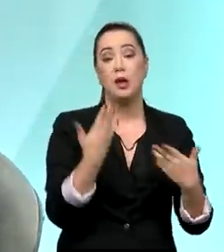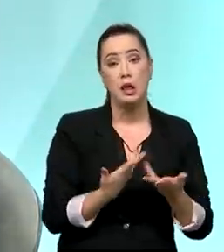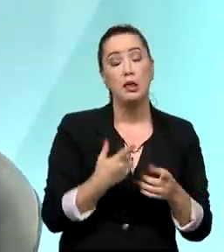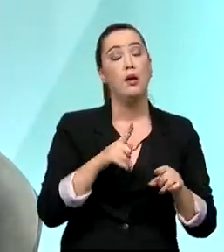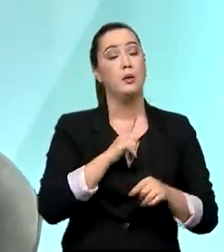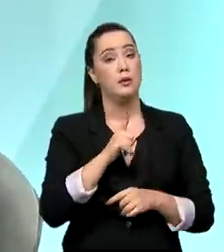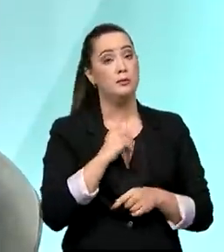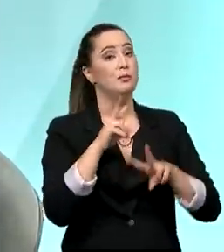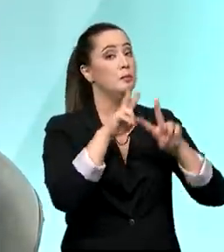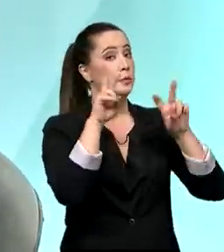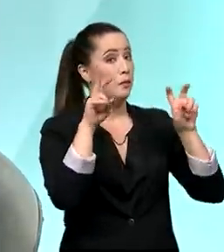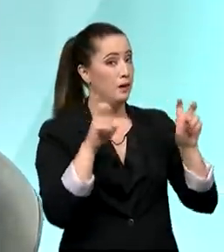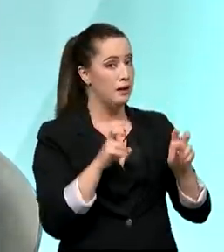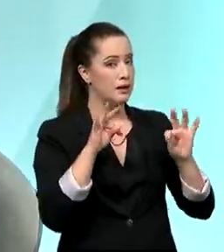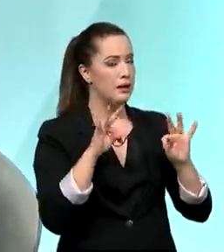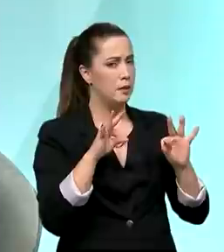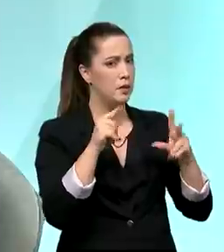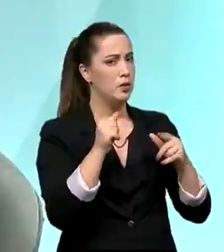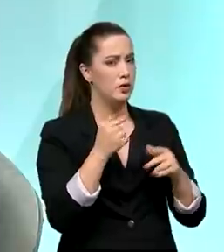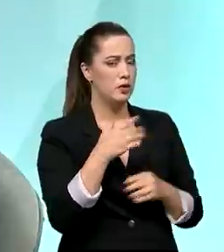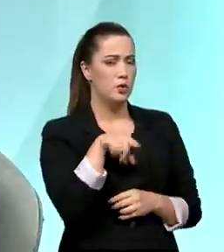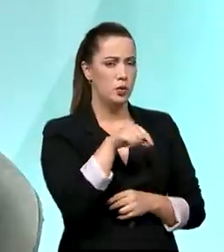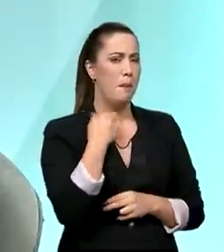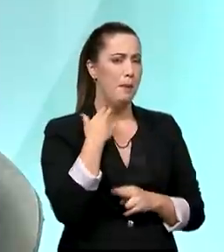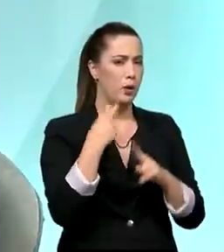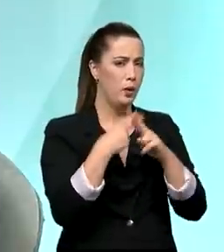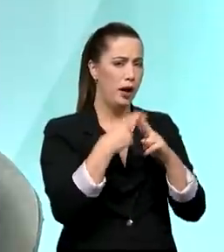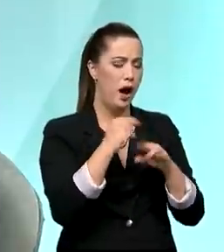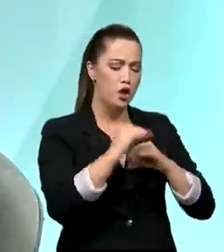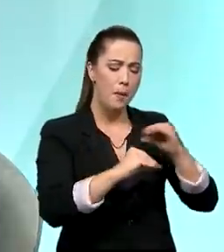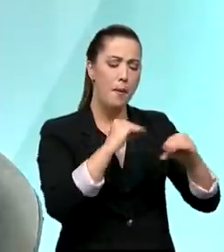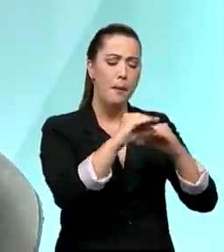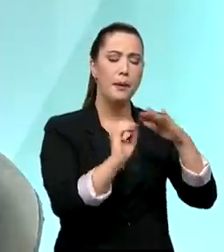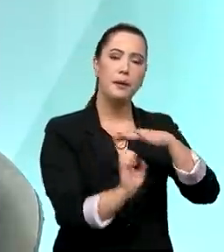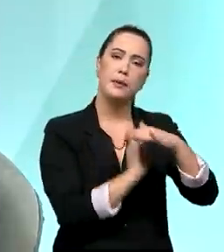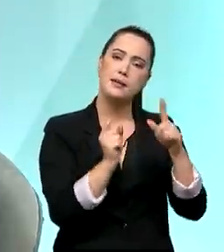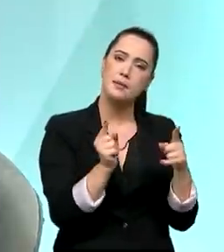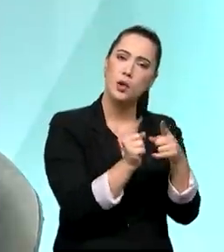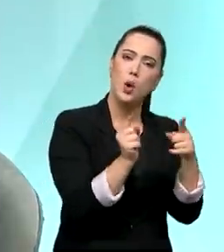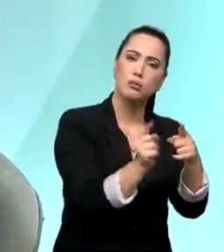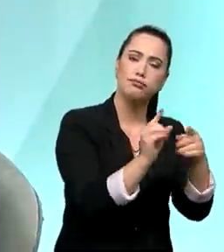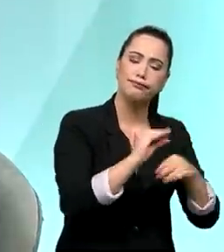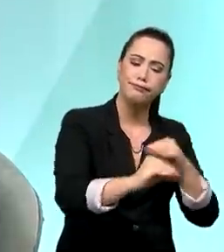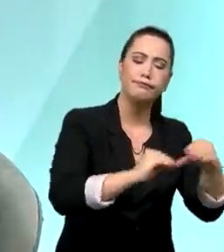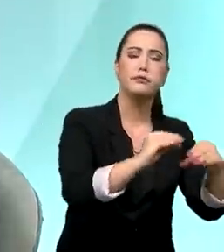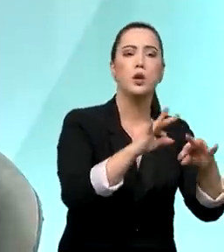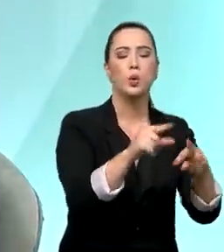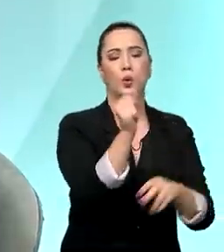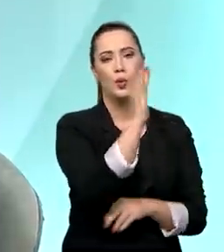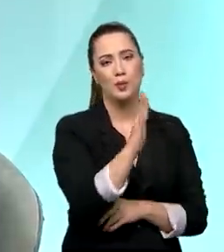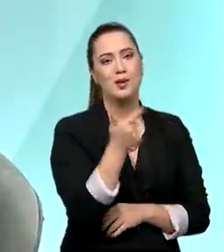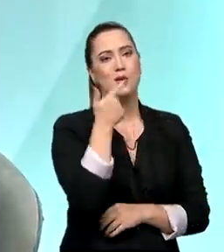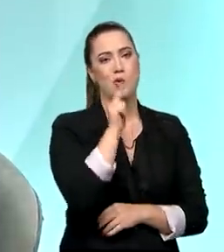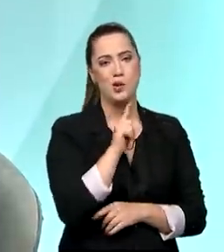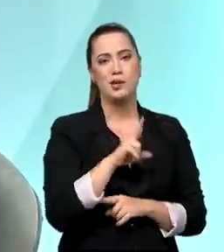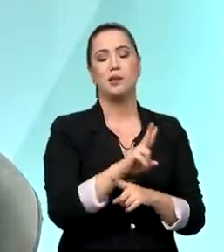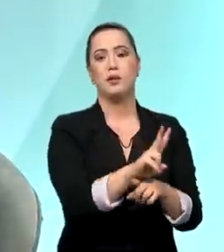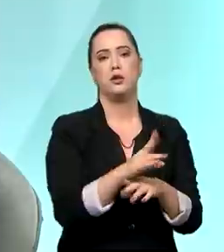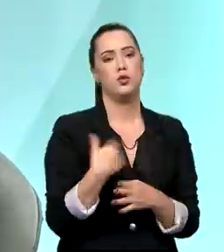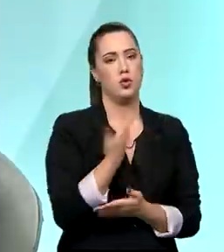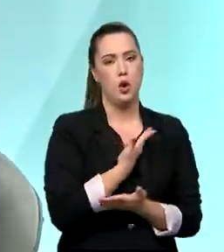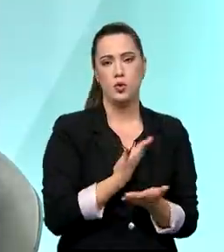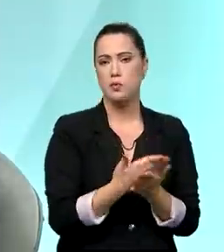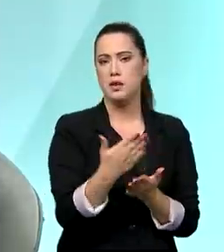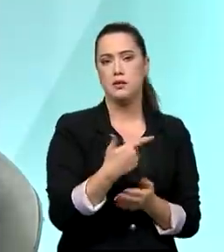Brasil inteiro e ter passado a emprestar para as micro e pequenas empresas no Brasil inteiro. Emprestamos desde